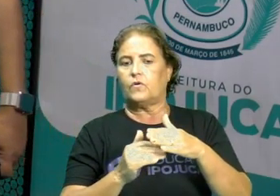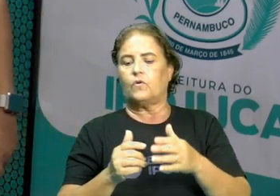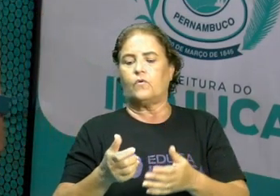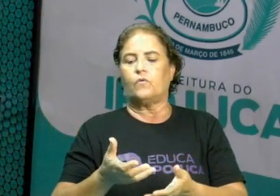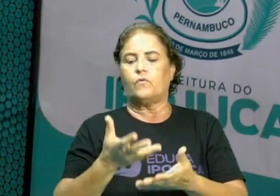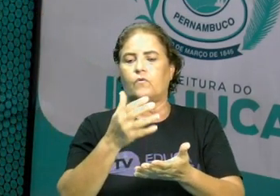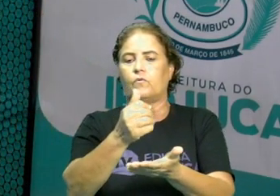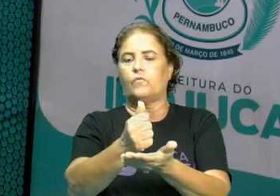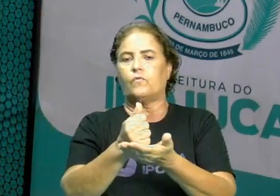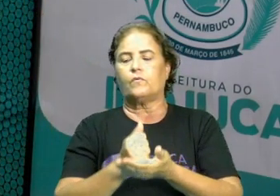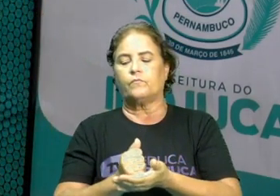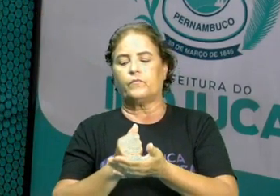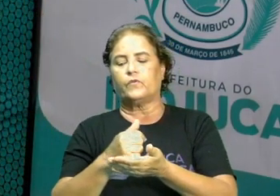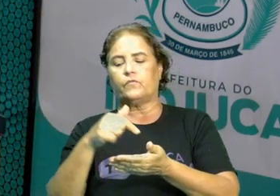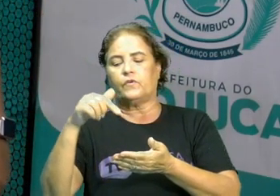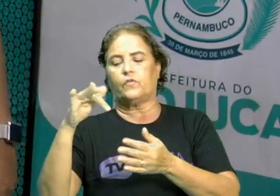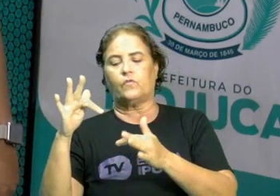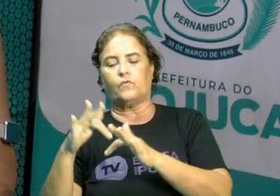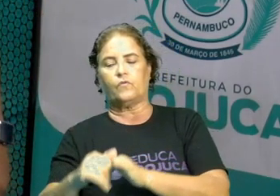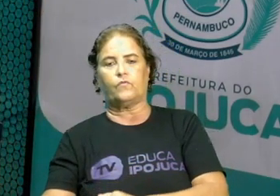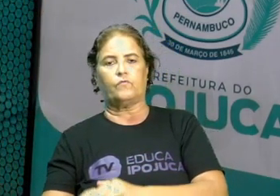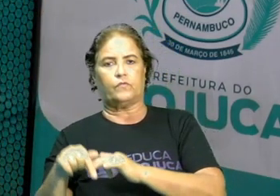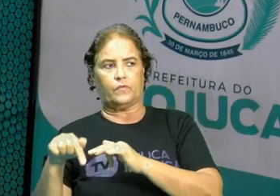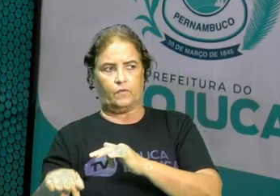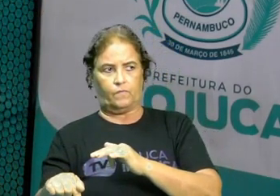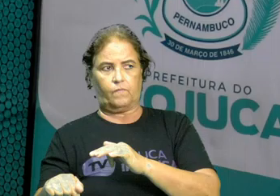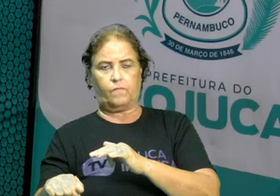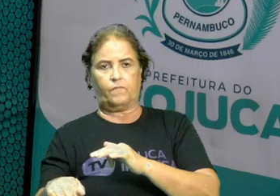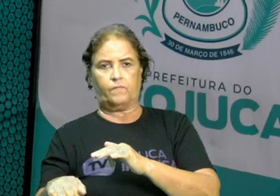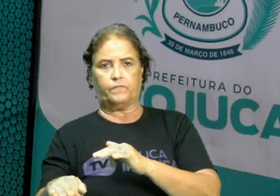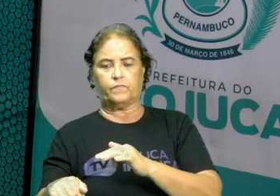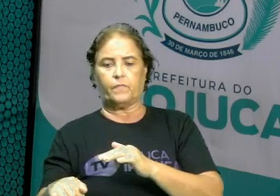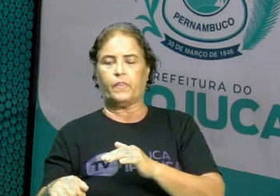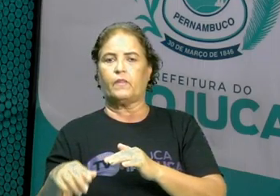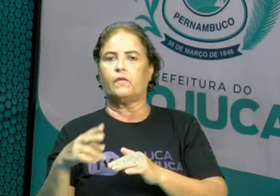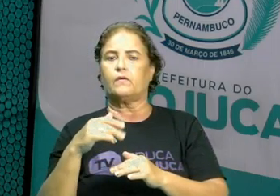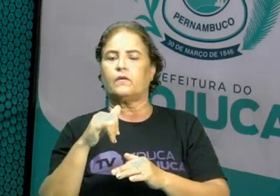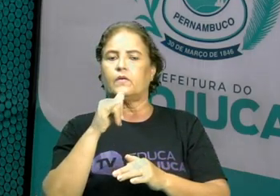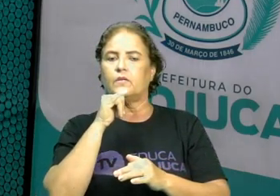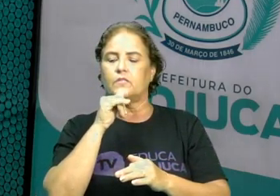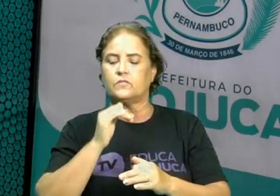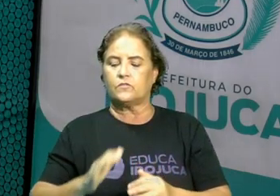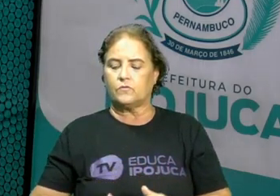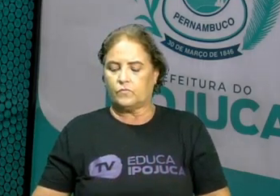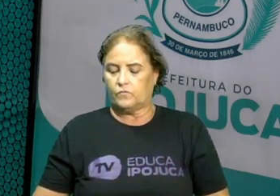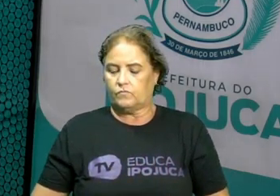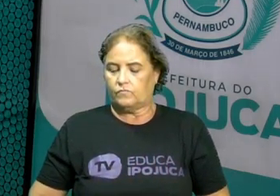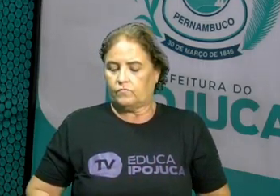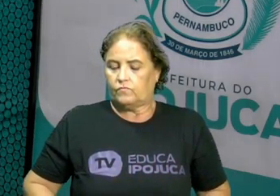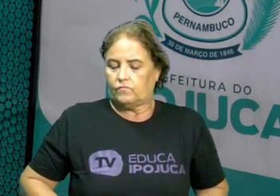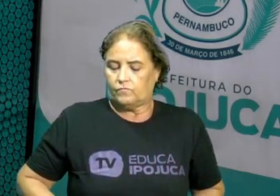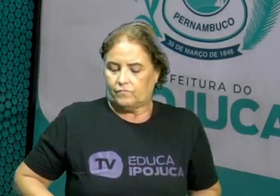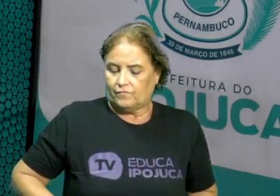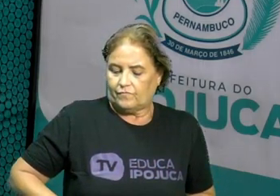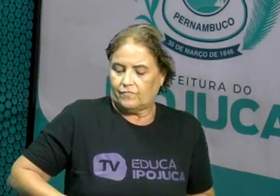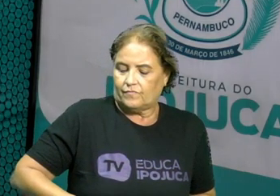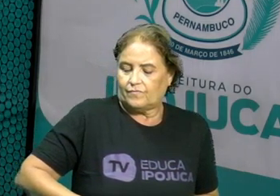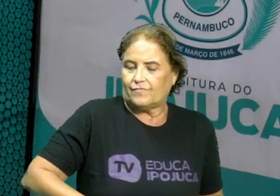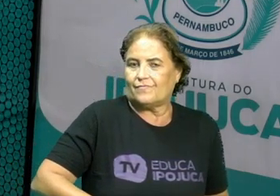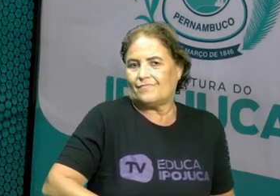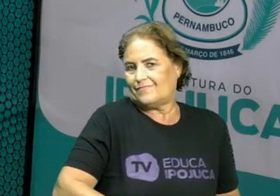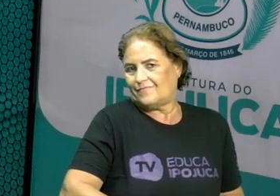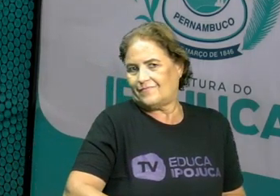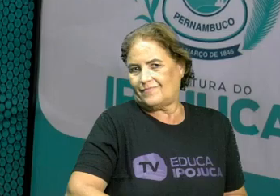apoio, ela fica no final. Um exemplo disso, o carrinho de mão. Então, eu pego o carrinho de mão, o